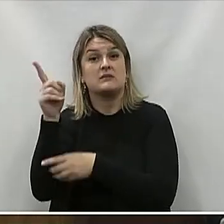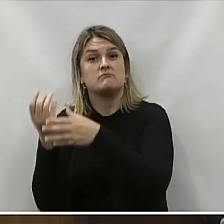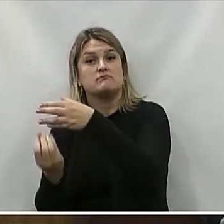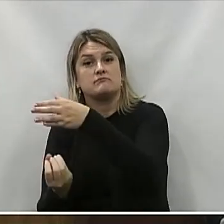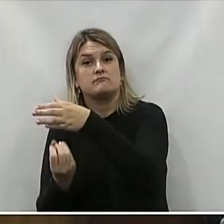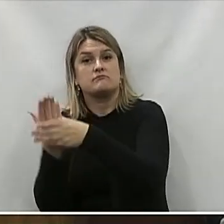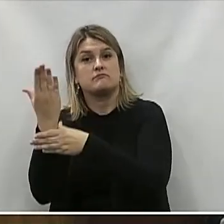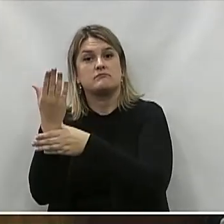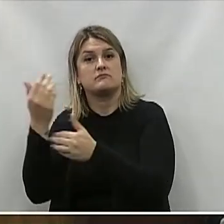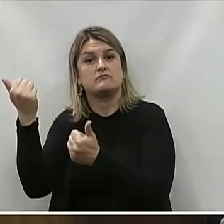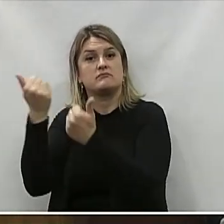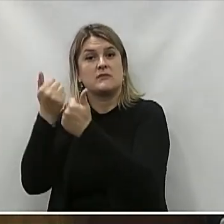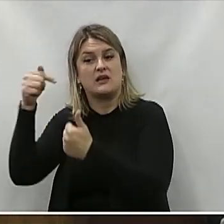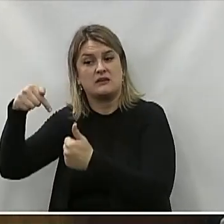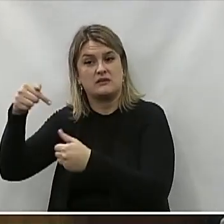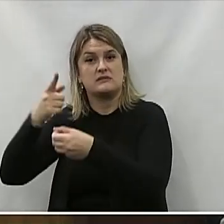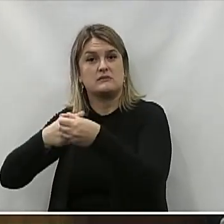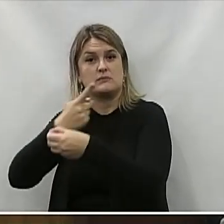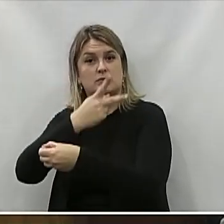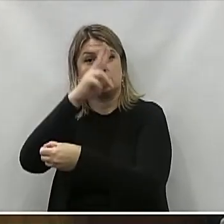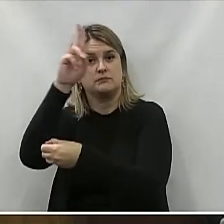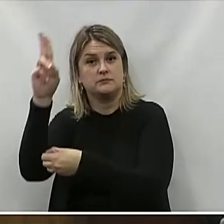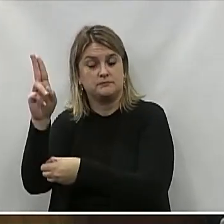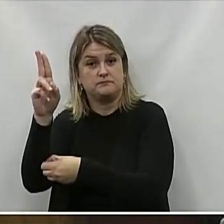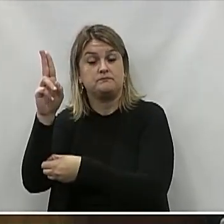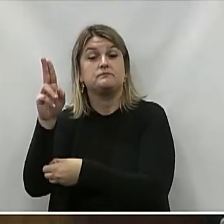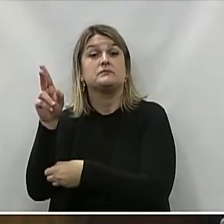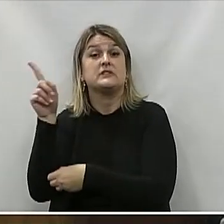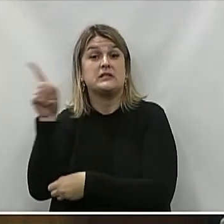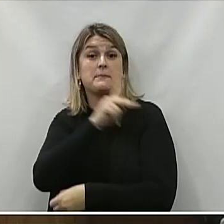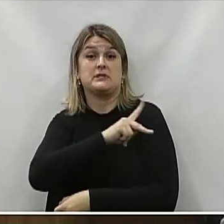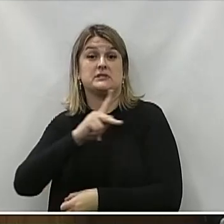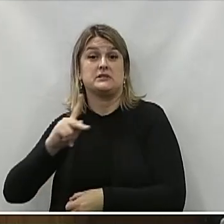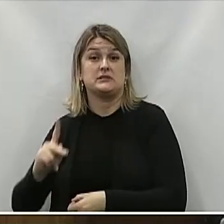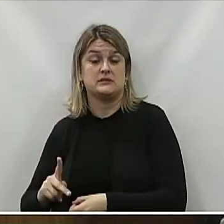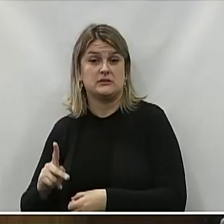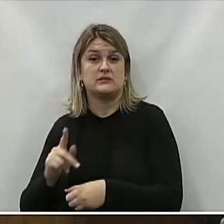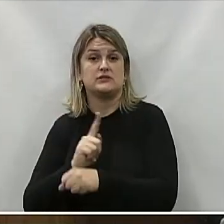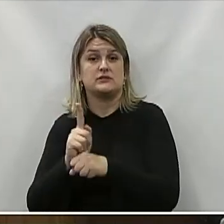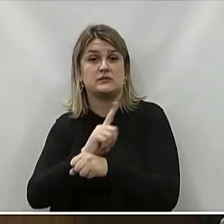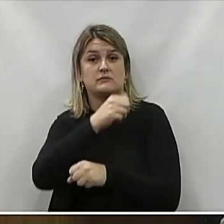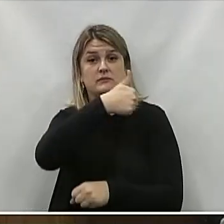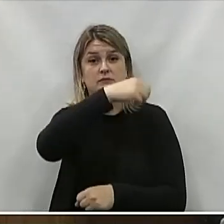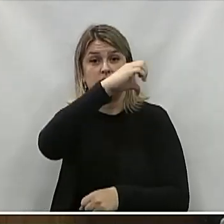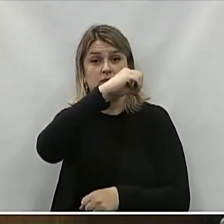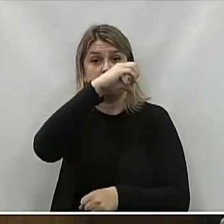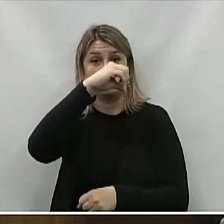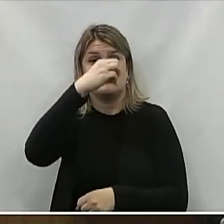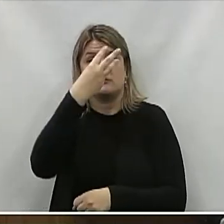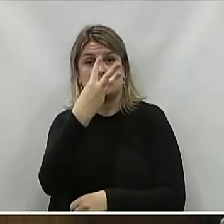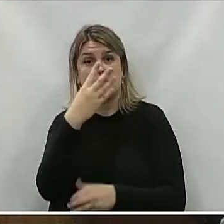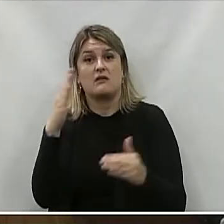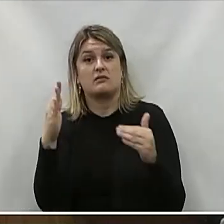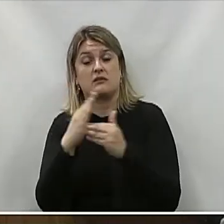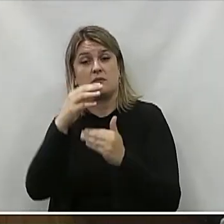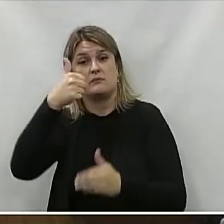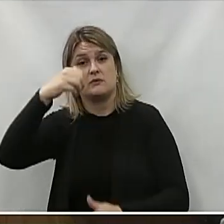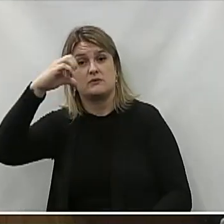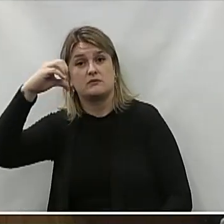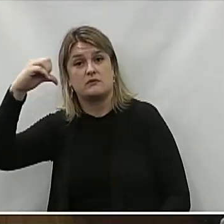fundadores da subseção de Porto União Além de ter presidido a instituição na gestão de 1993 a